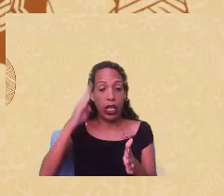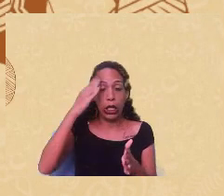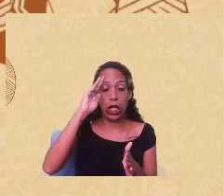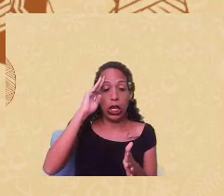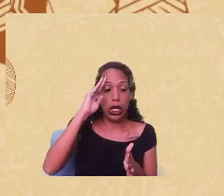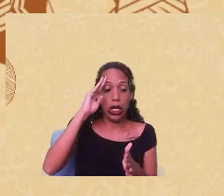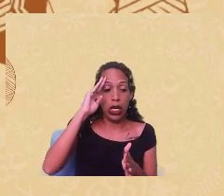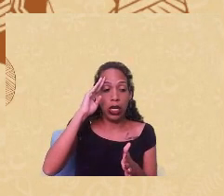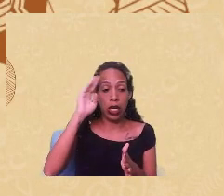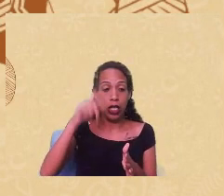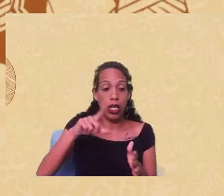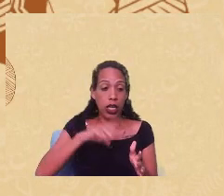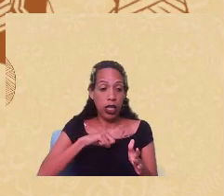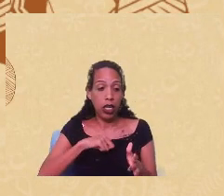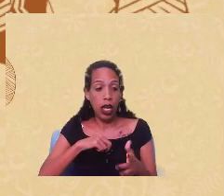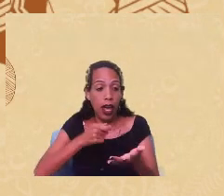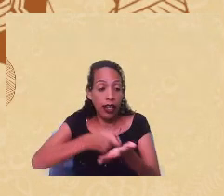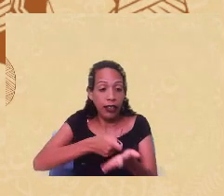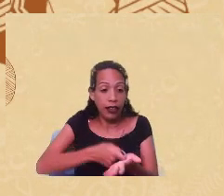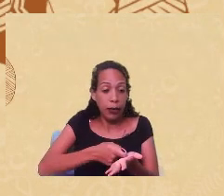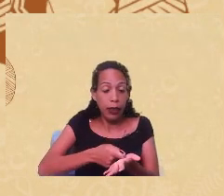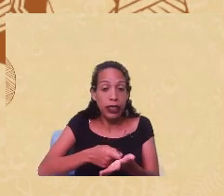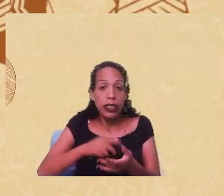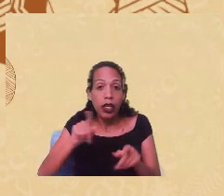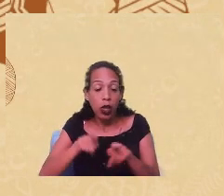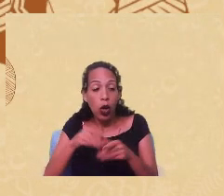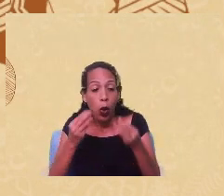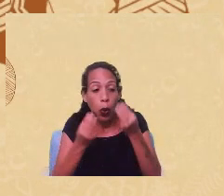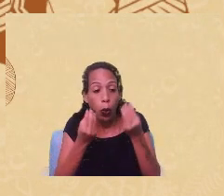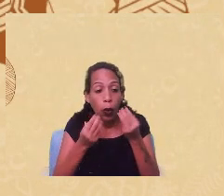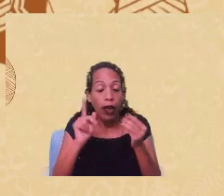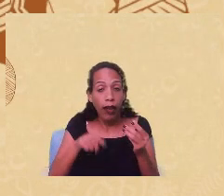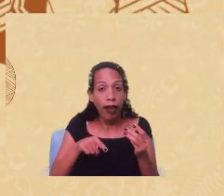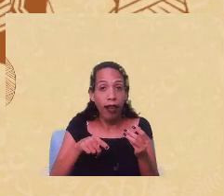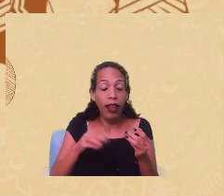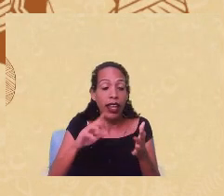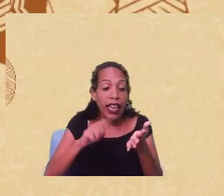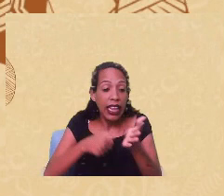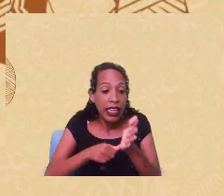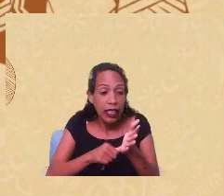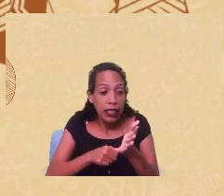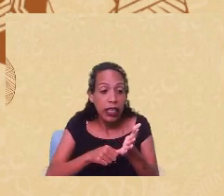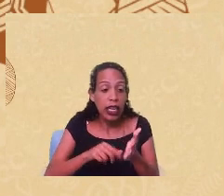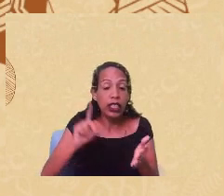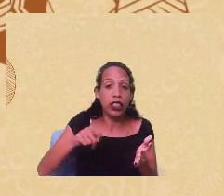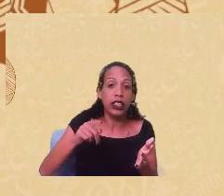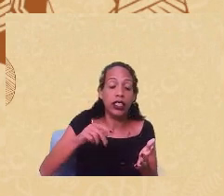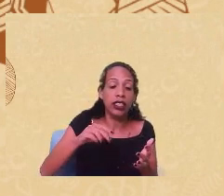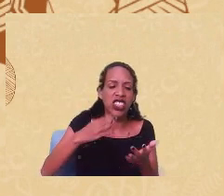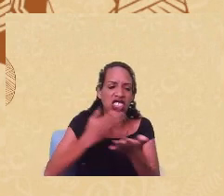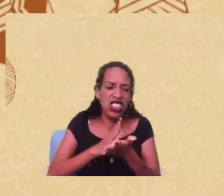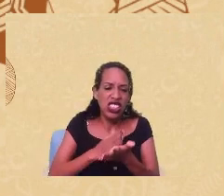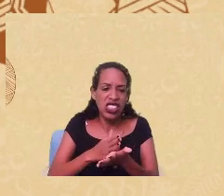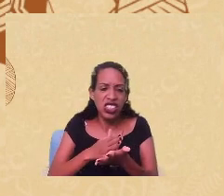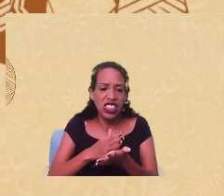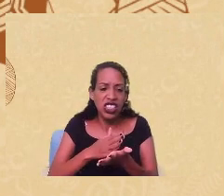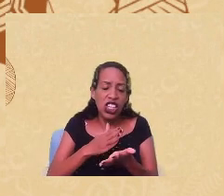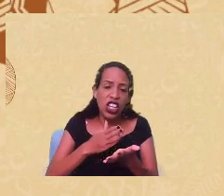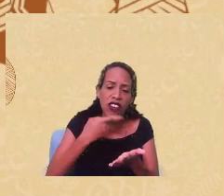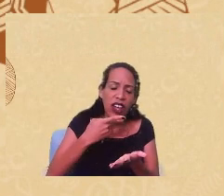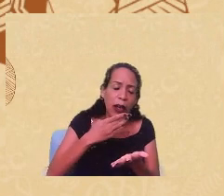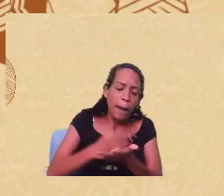E tem uma afirmação consistente que é de uma identidade essencialista, que chapa o branco e chapa o preto.